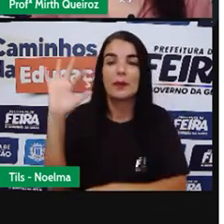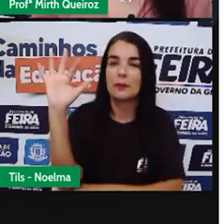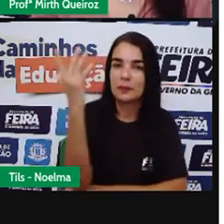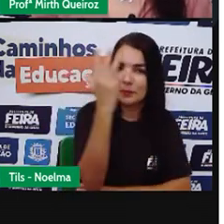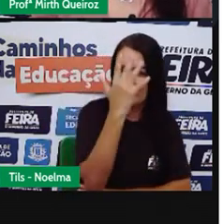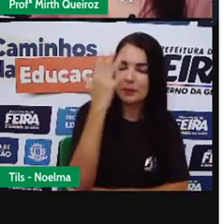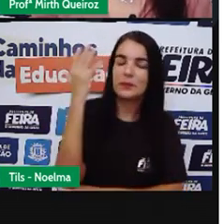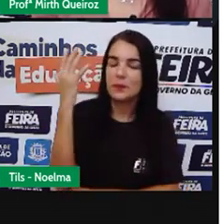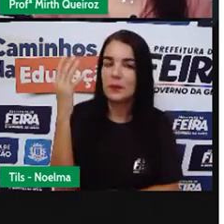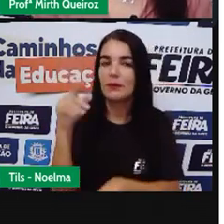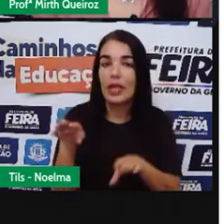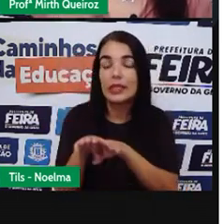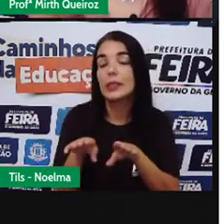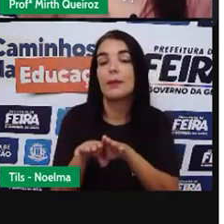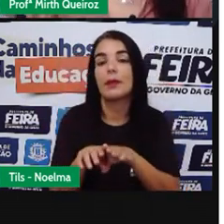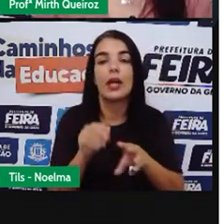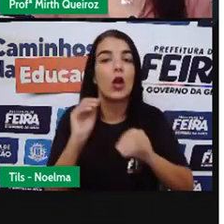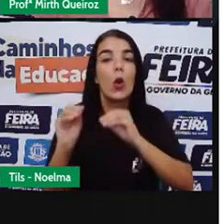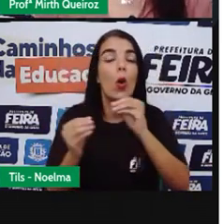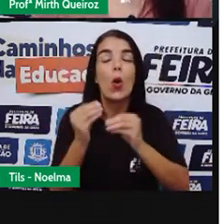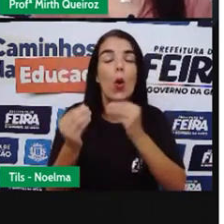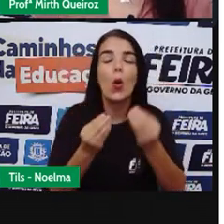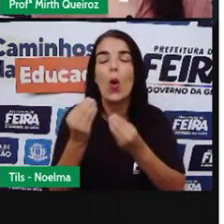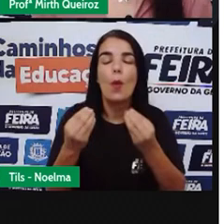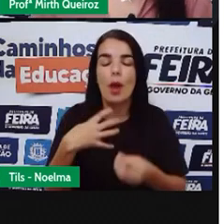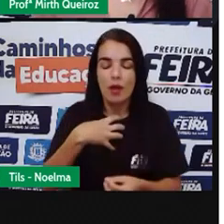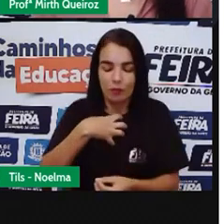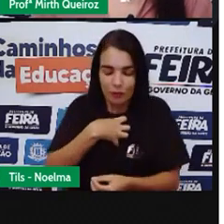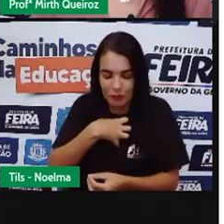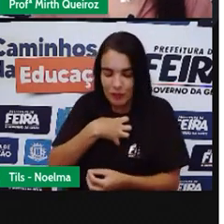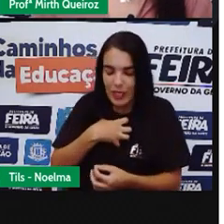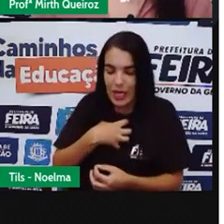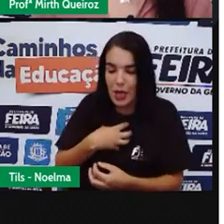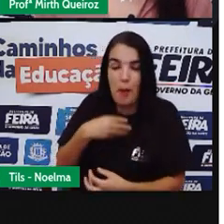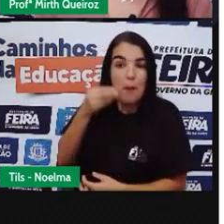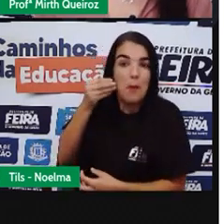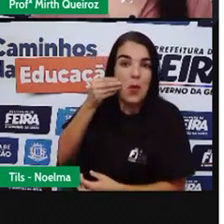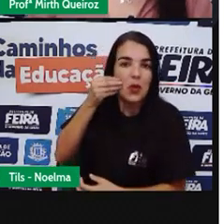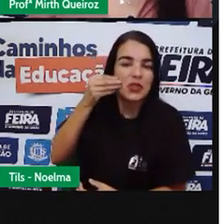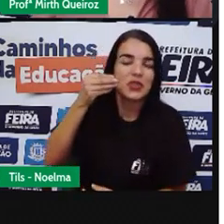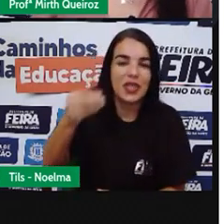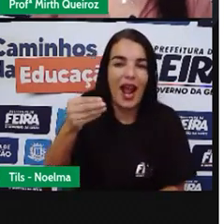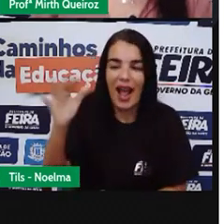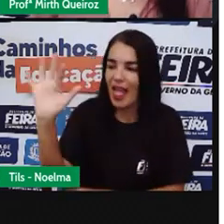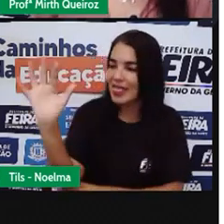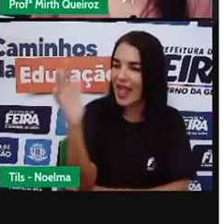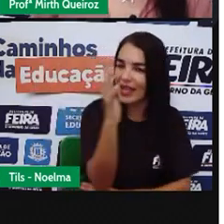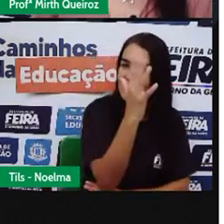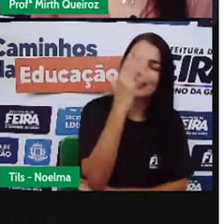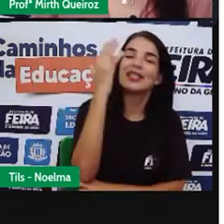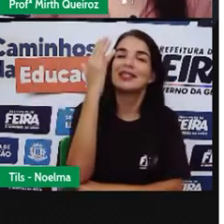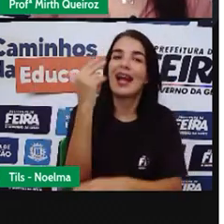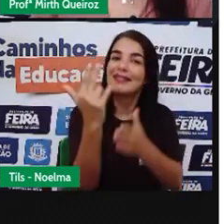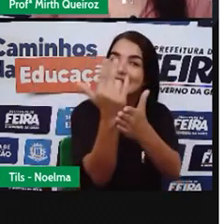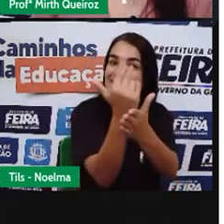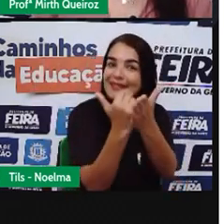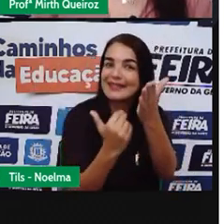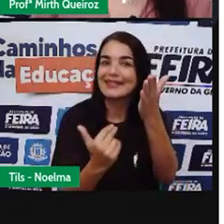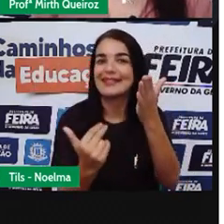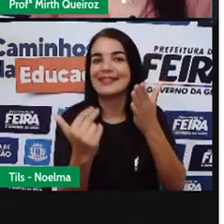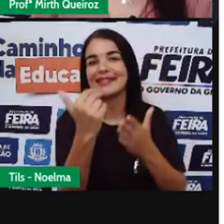sobre essa forma, né? De expressar essa natureza A partir aí da arte